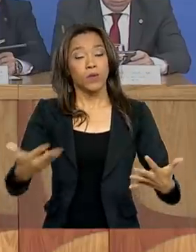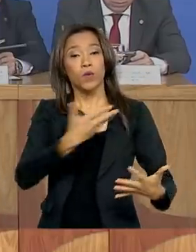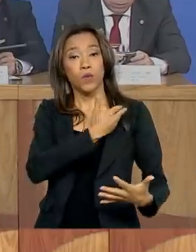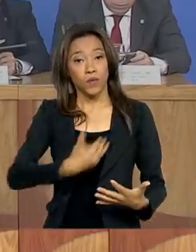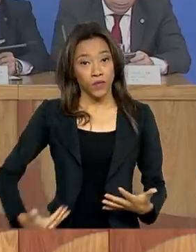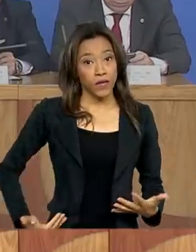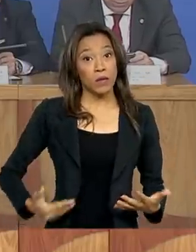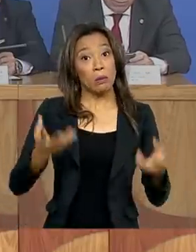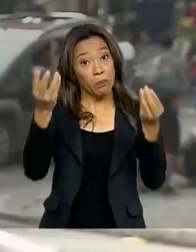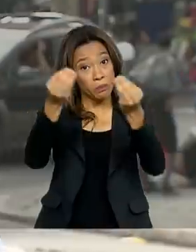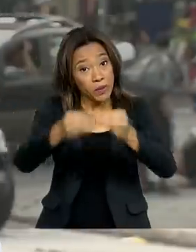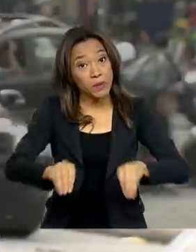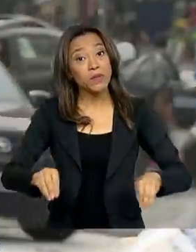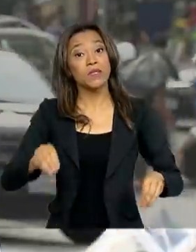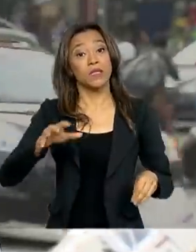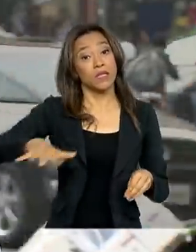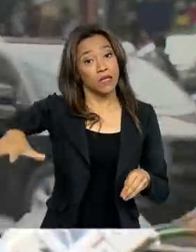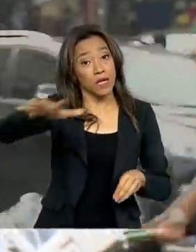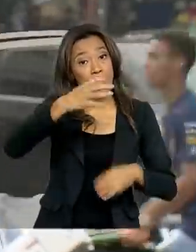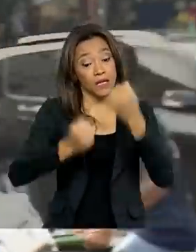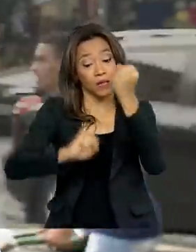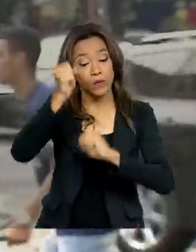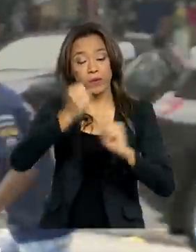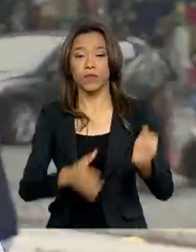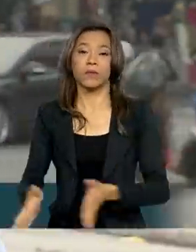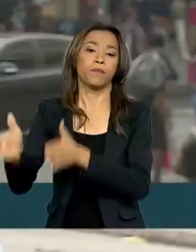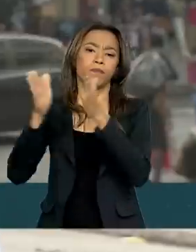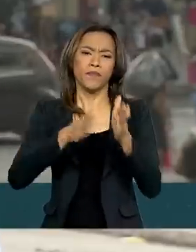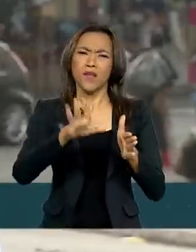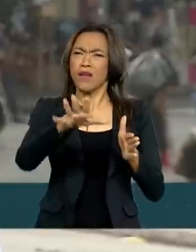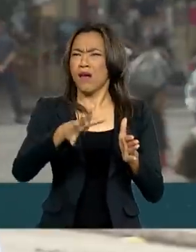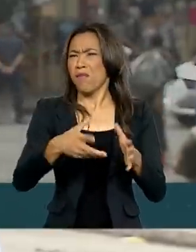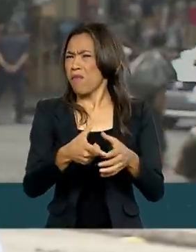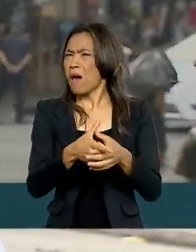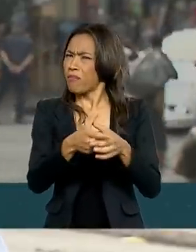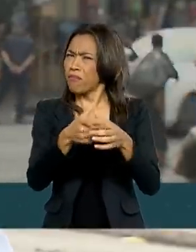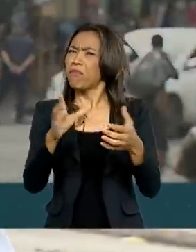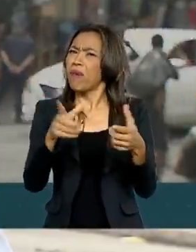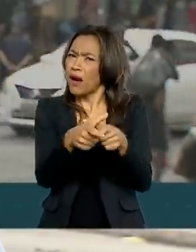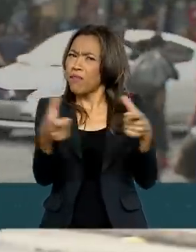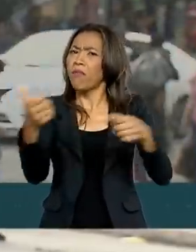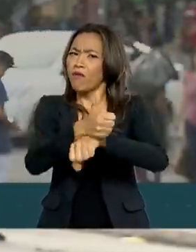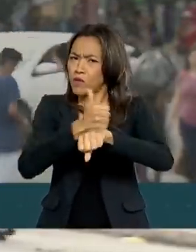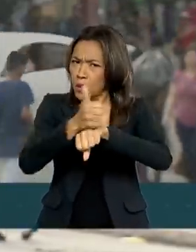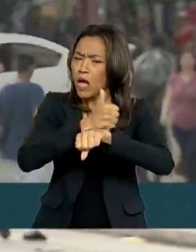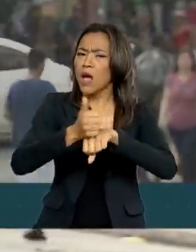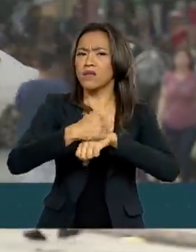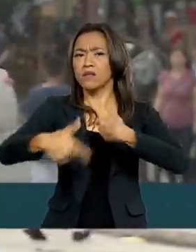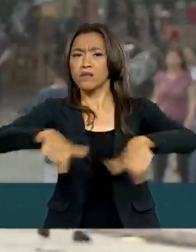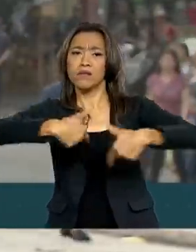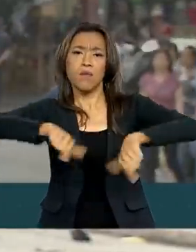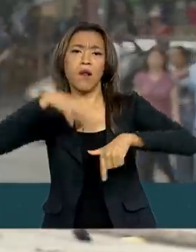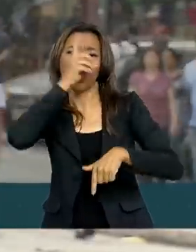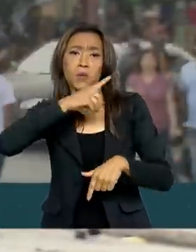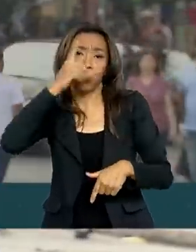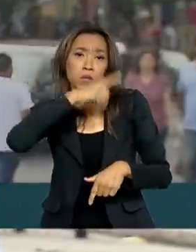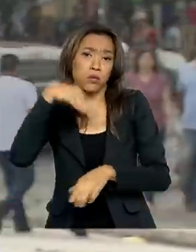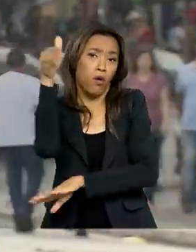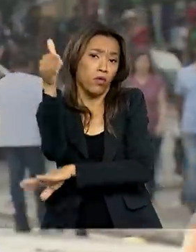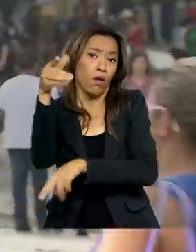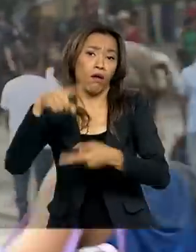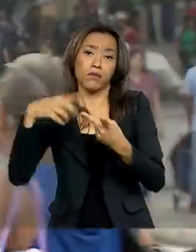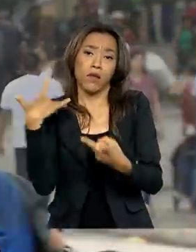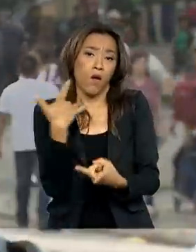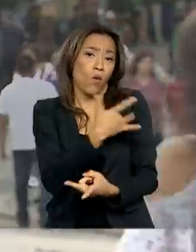principalmente da indústria. Trabalhar aos domingos já é realidade para muitos profissionais, como na área do comércio, indústria, hotelaria e